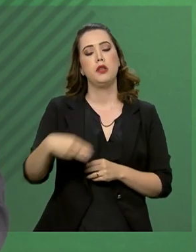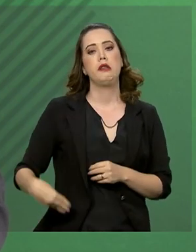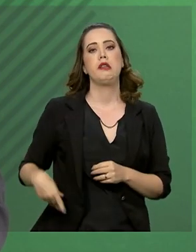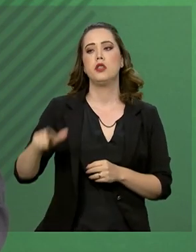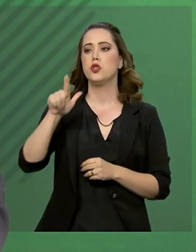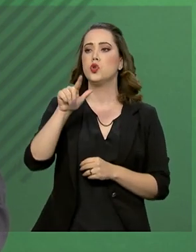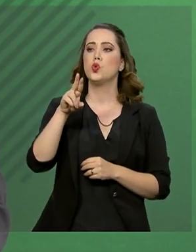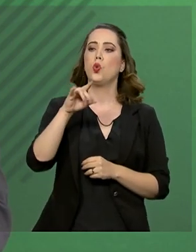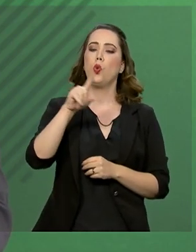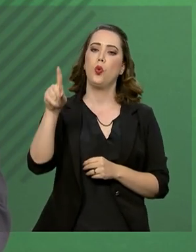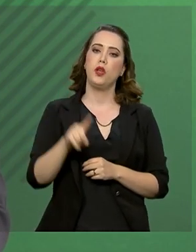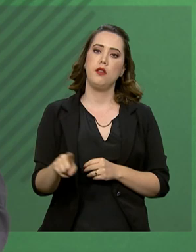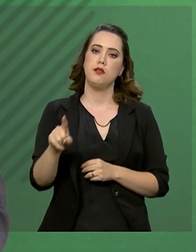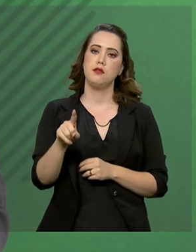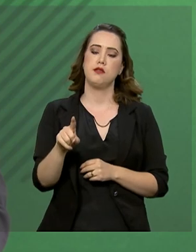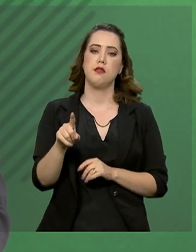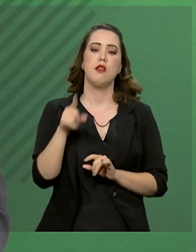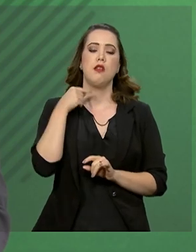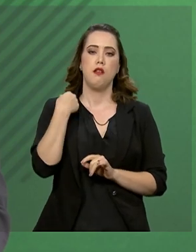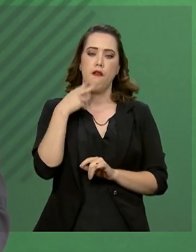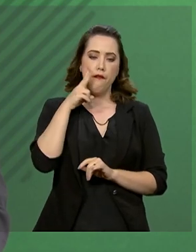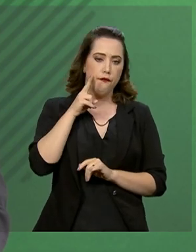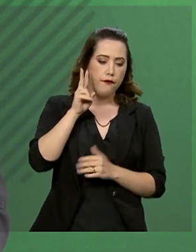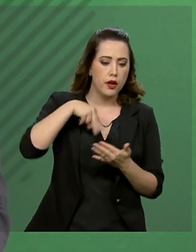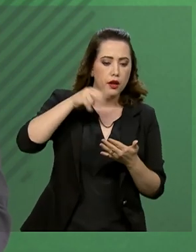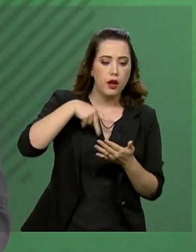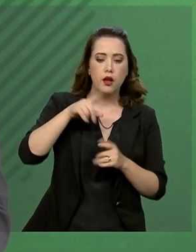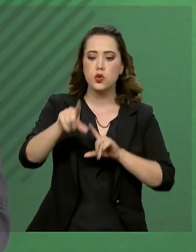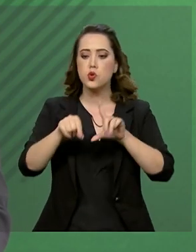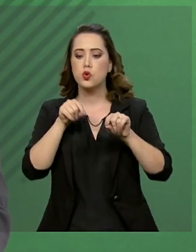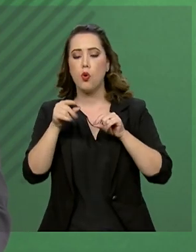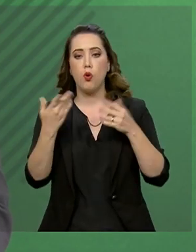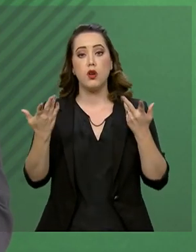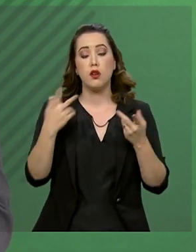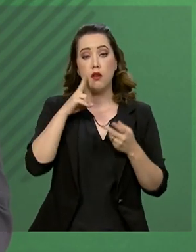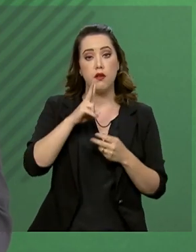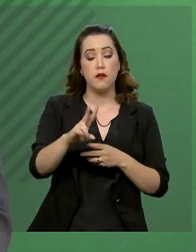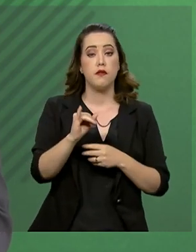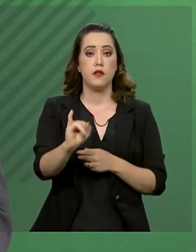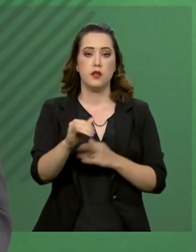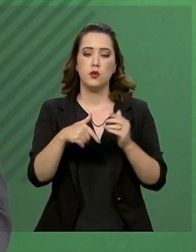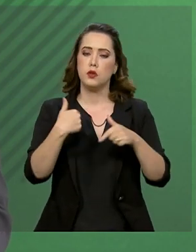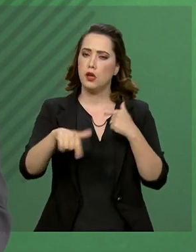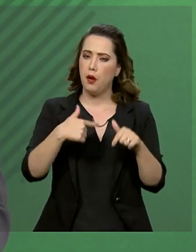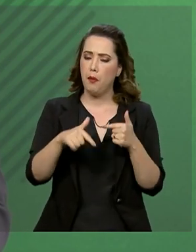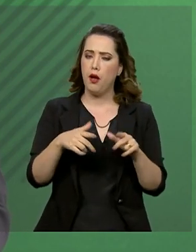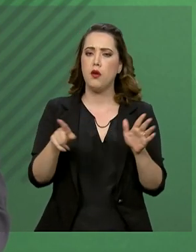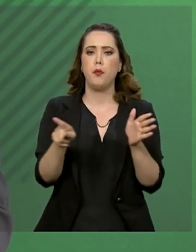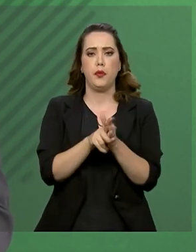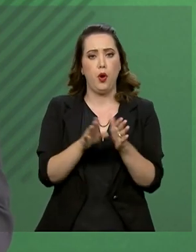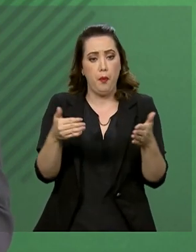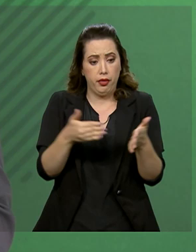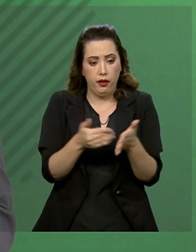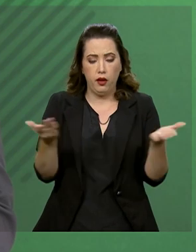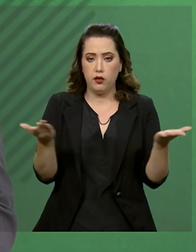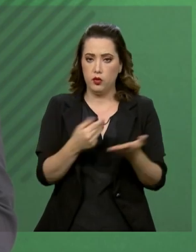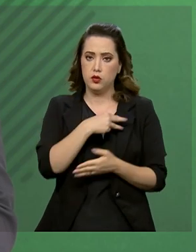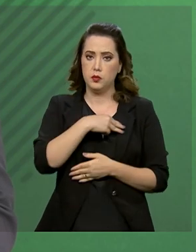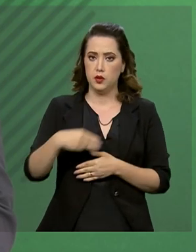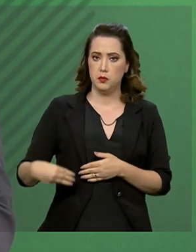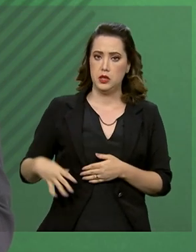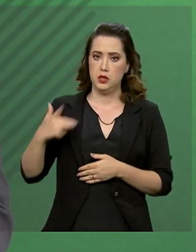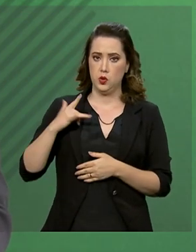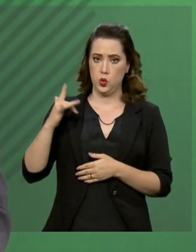se debruçará sobre os processos de indicação e dará continuidade ao trabalho executado até então pelo ministro